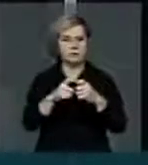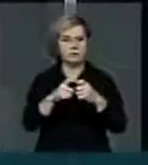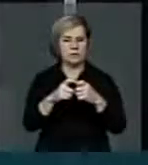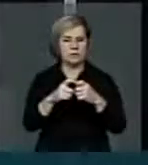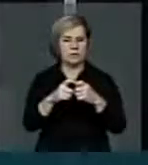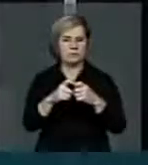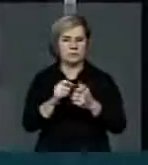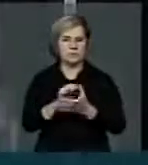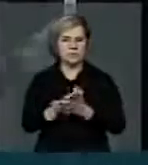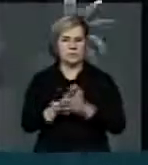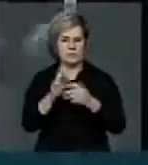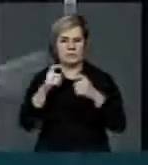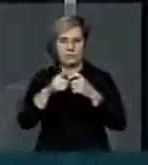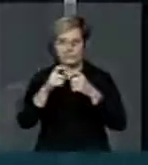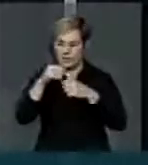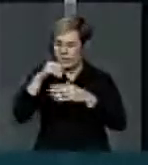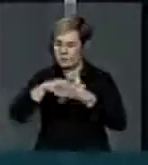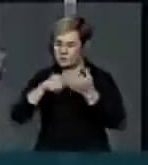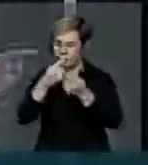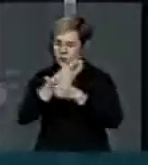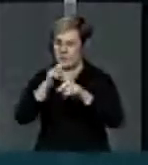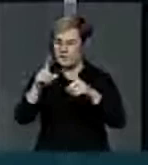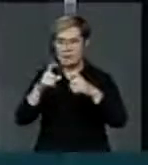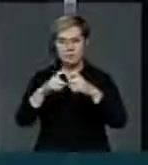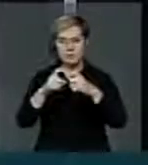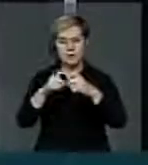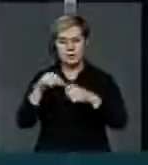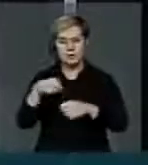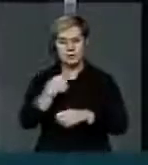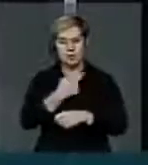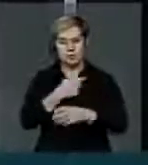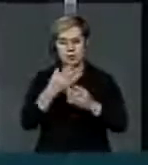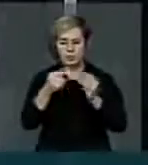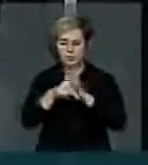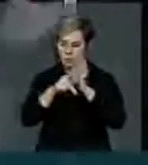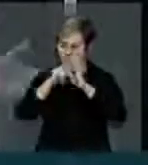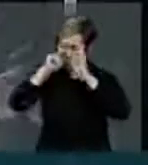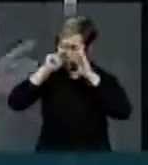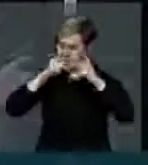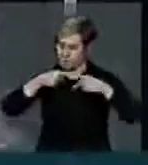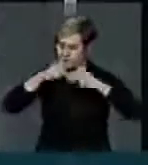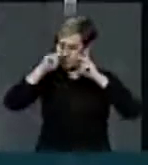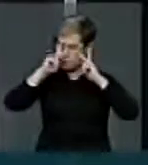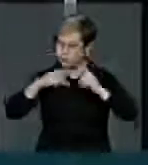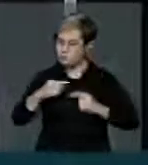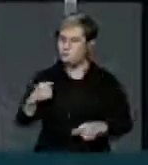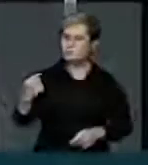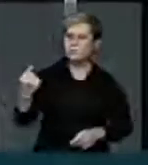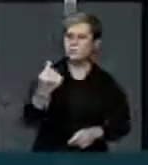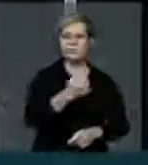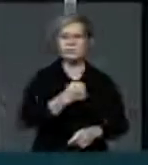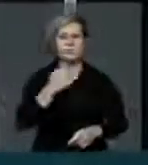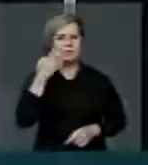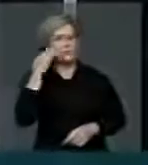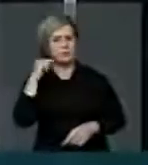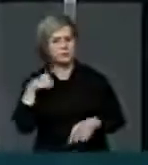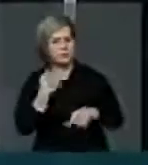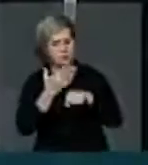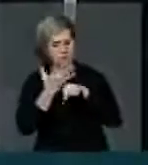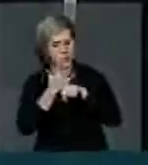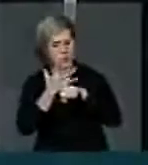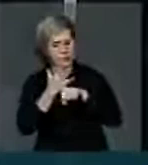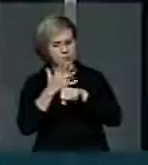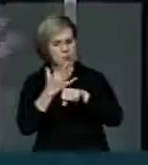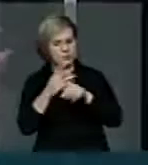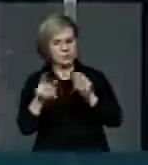Não foi. Médico não vota em médico. Nós somos muito individualistas. Todos nós sabemos disso. Nós somos treinados ao longo da nossa vida